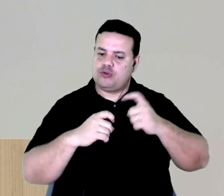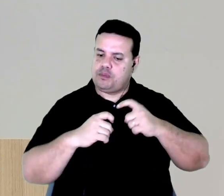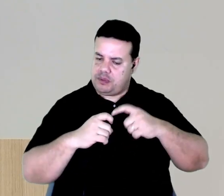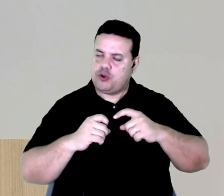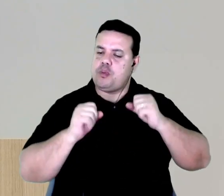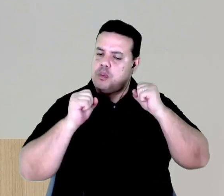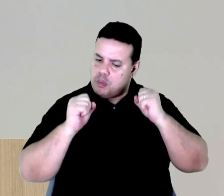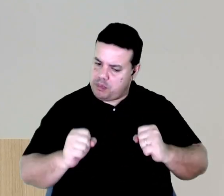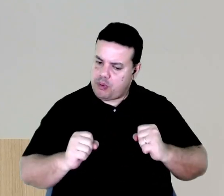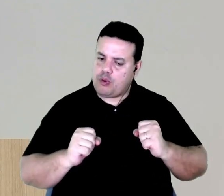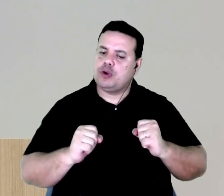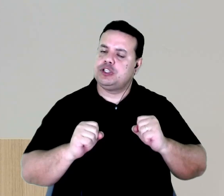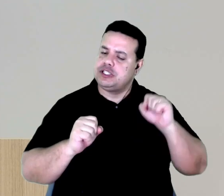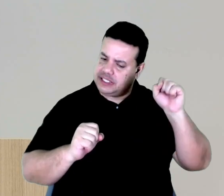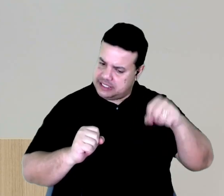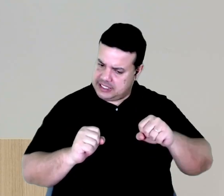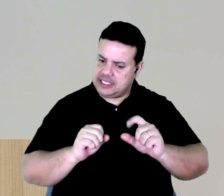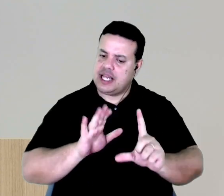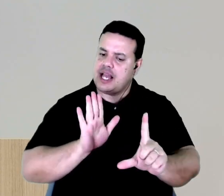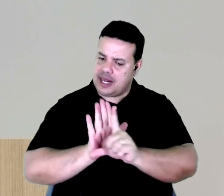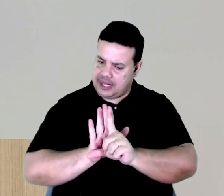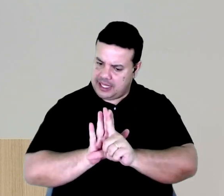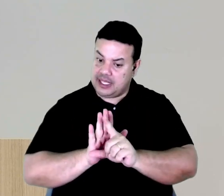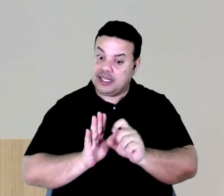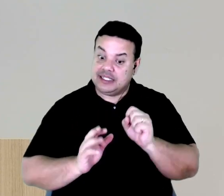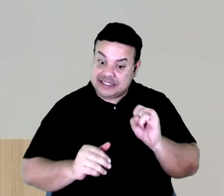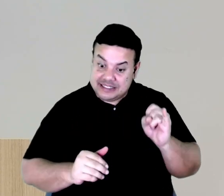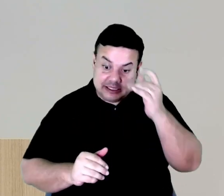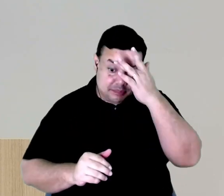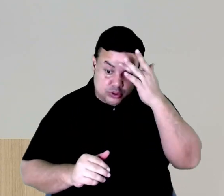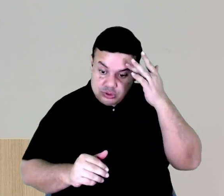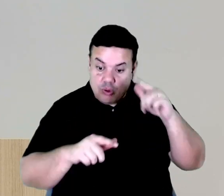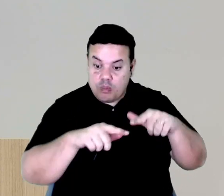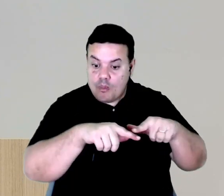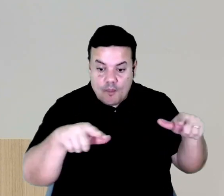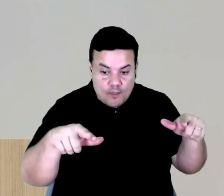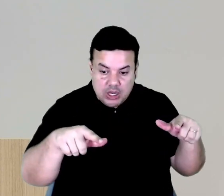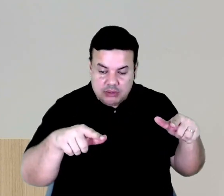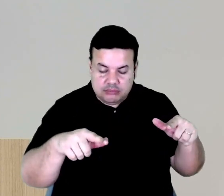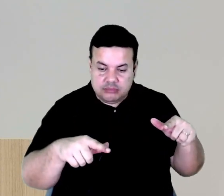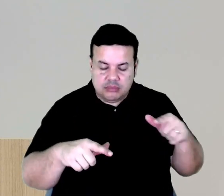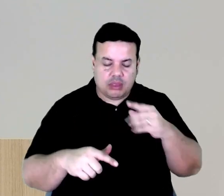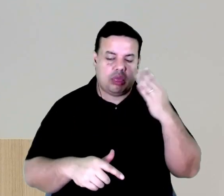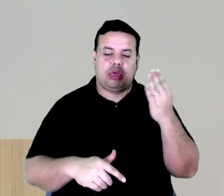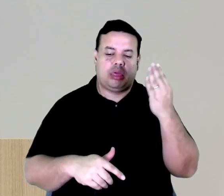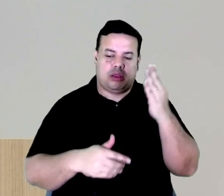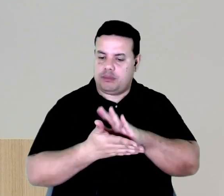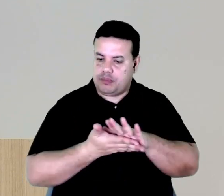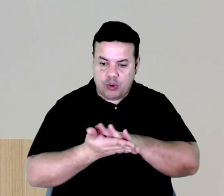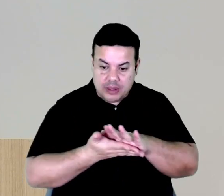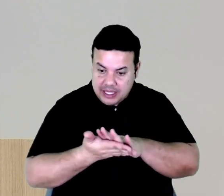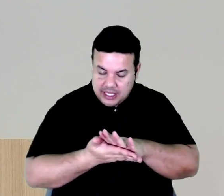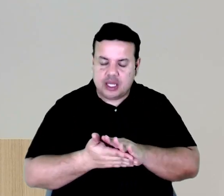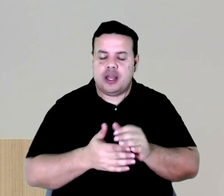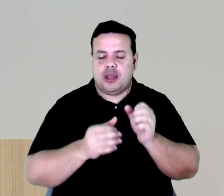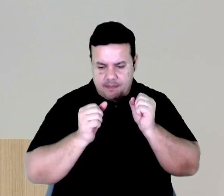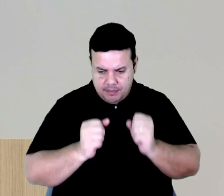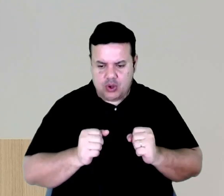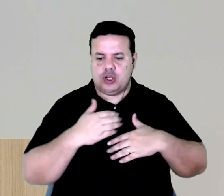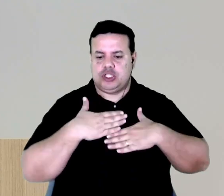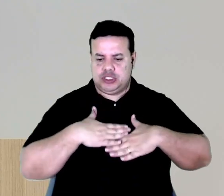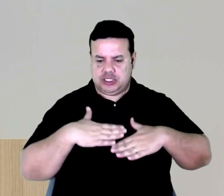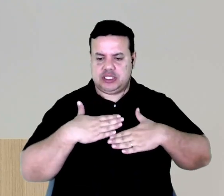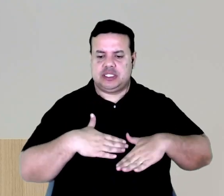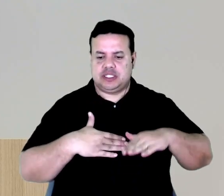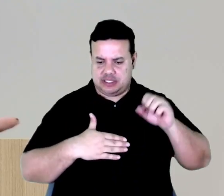desde que não tem alguém passando mal lá na frente. Então, assim, a opção deles descansar, eles têm esse direito de descanso, mas não